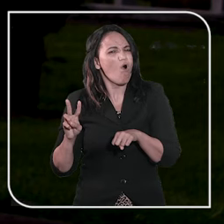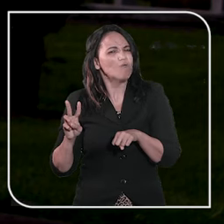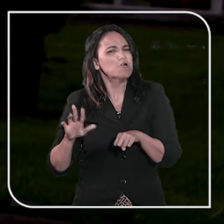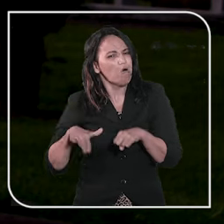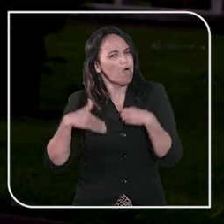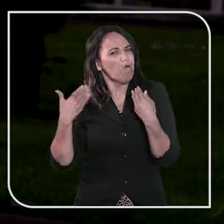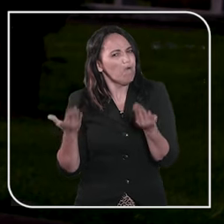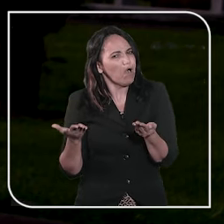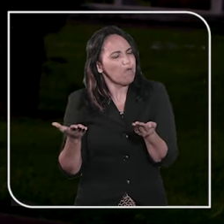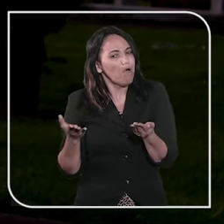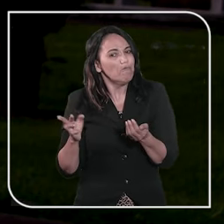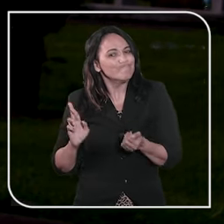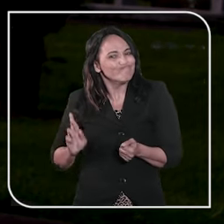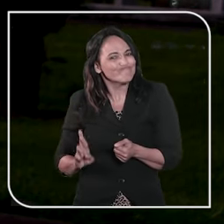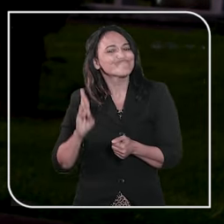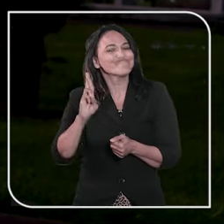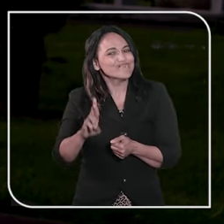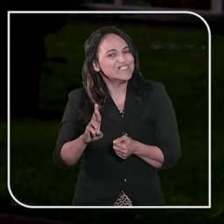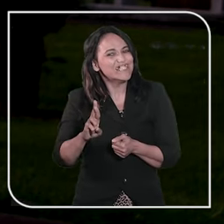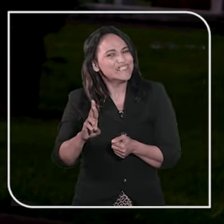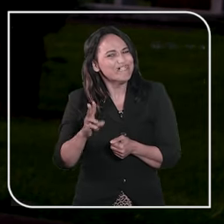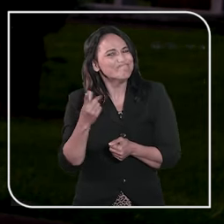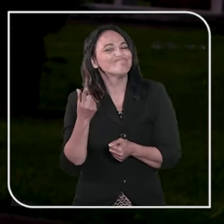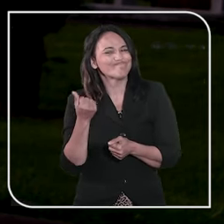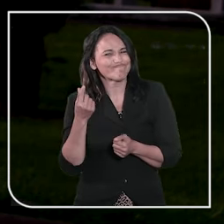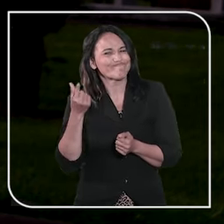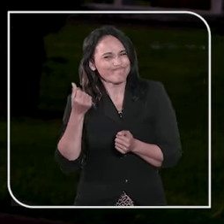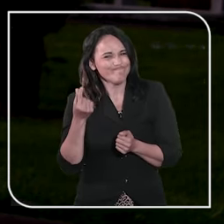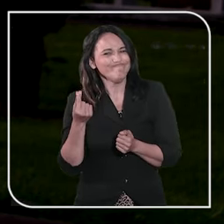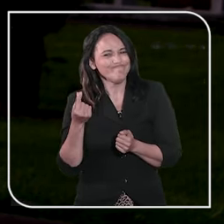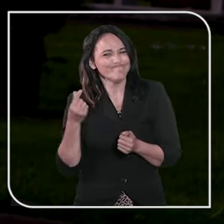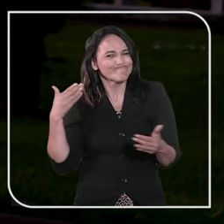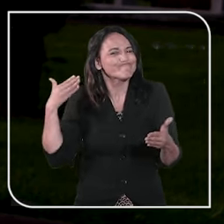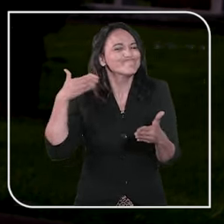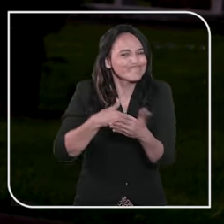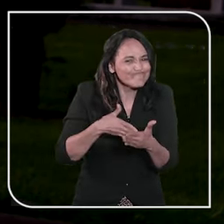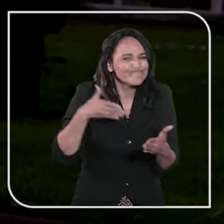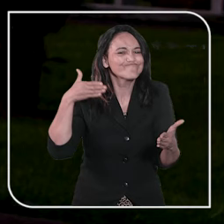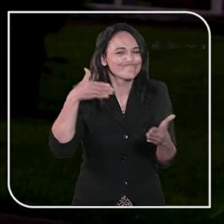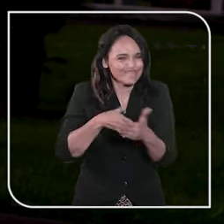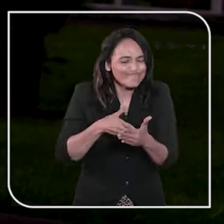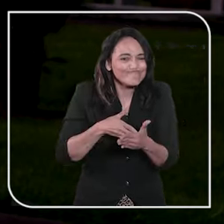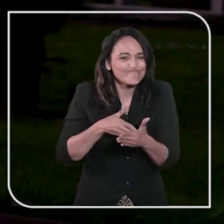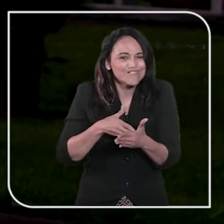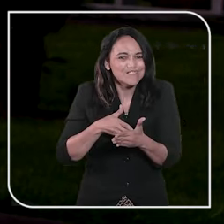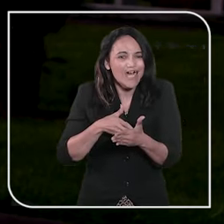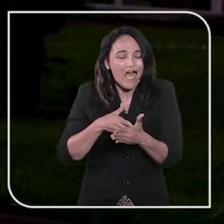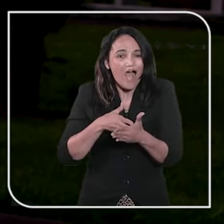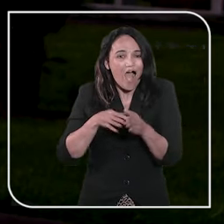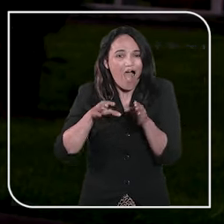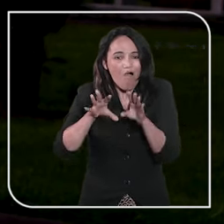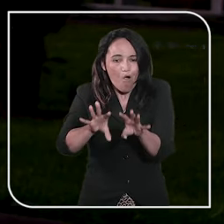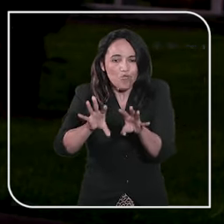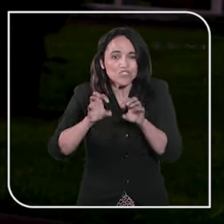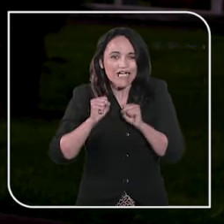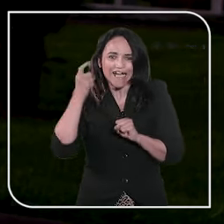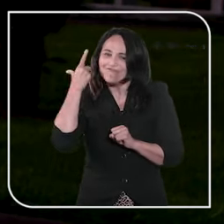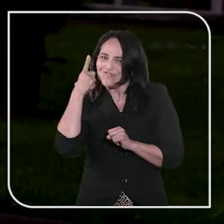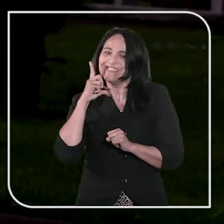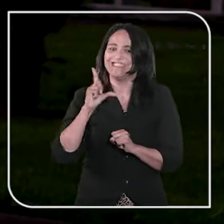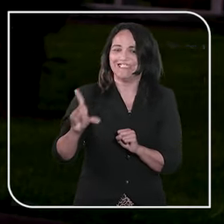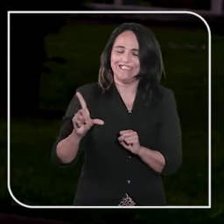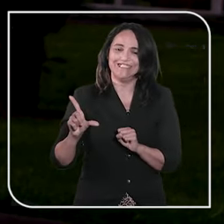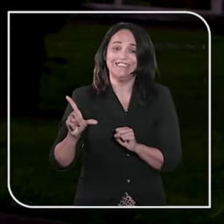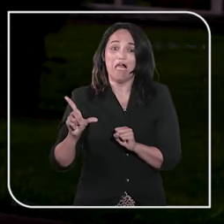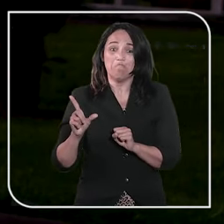Zongensma, no entanto, representa um significativo obstáculo ao acesso universal à medicação. A dose